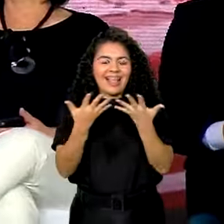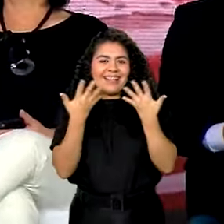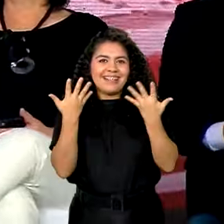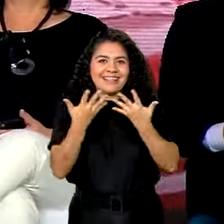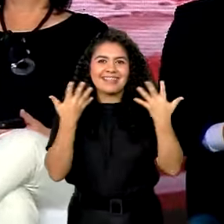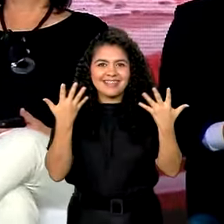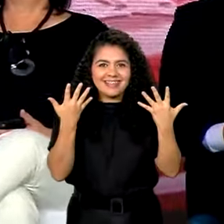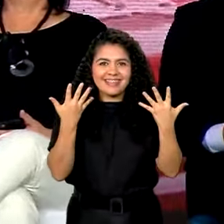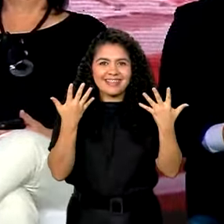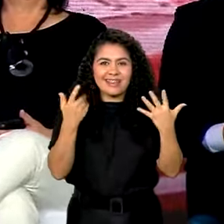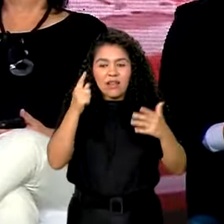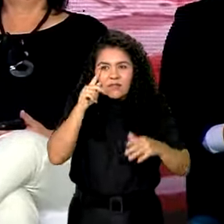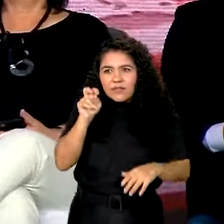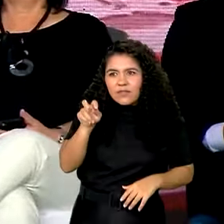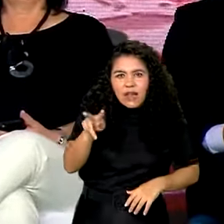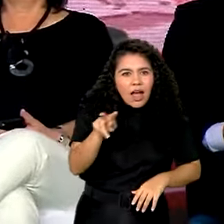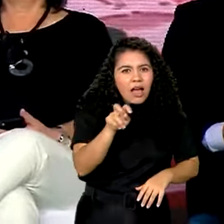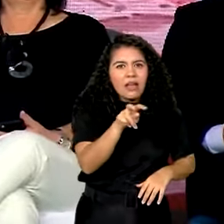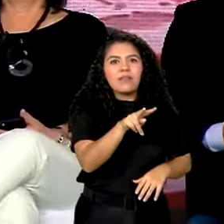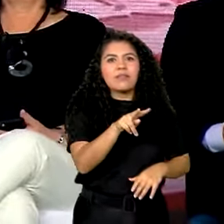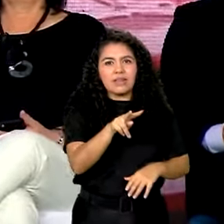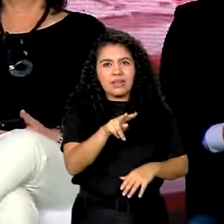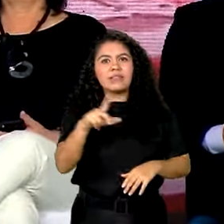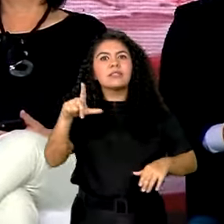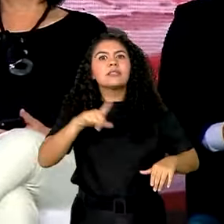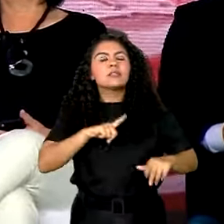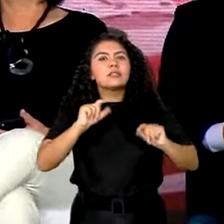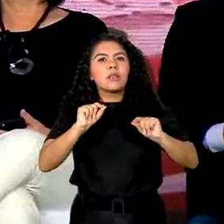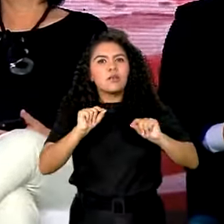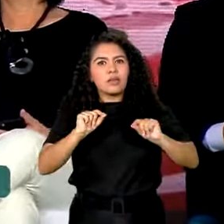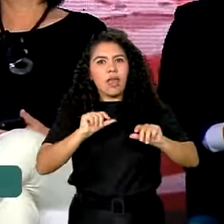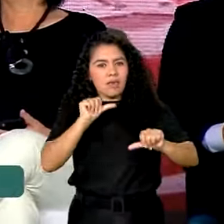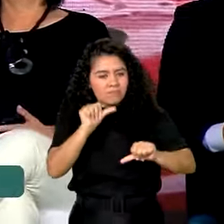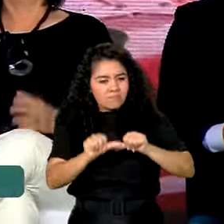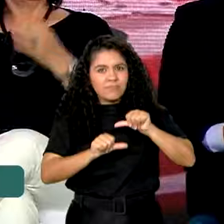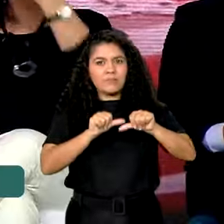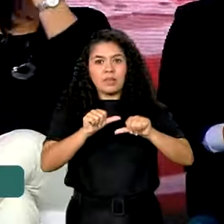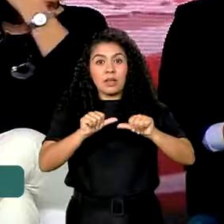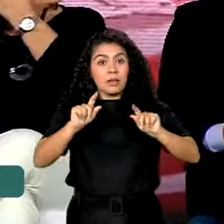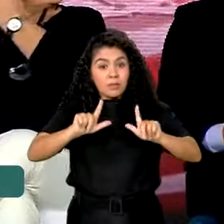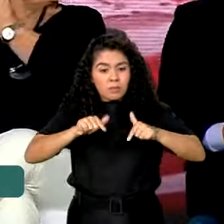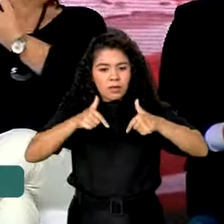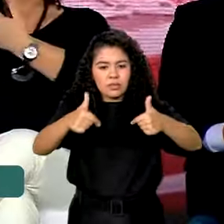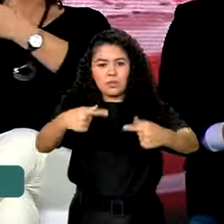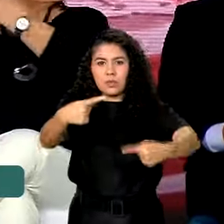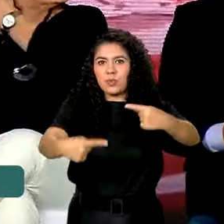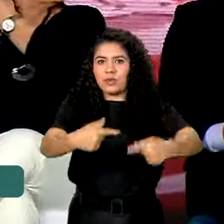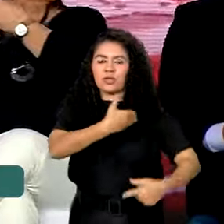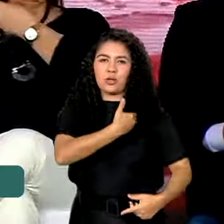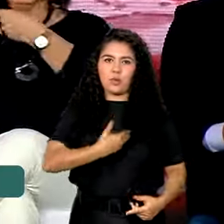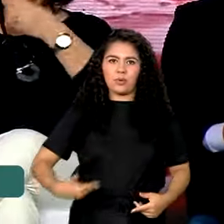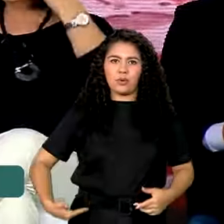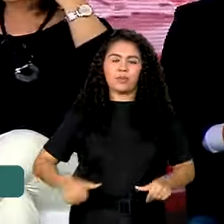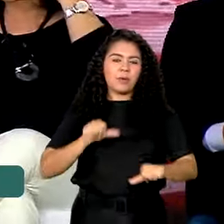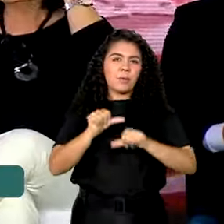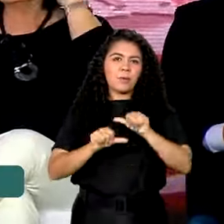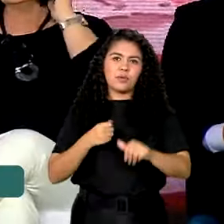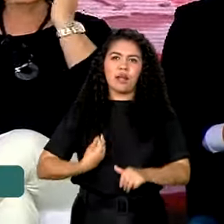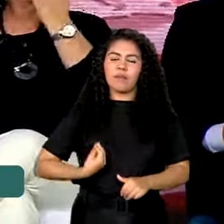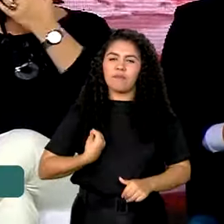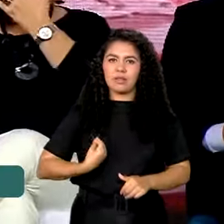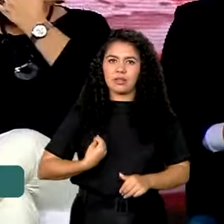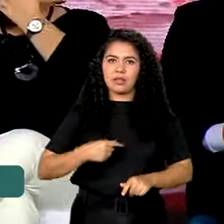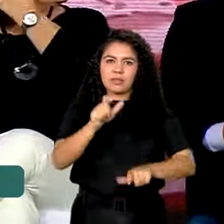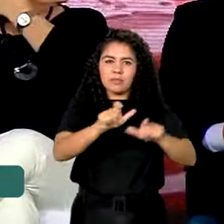encontrar ressonância no governo federal para as políticas públicas, que mudam a vida das pessoas em